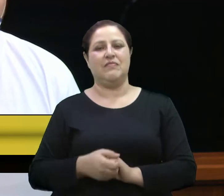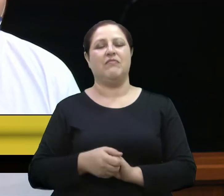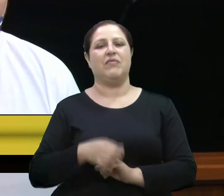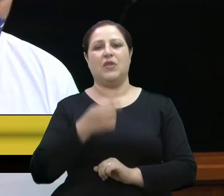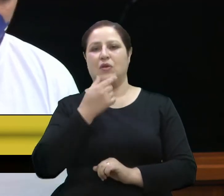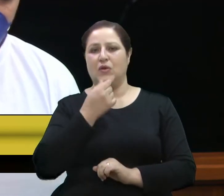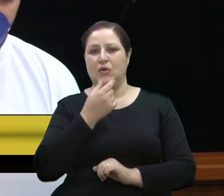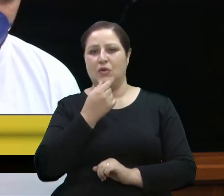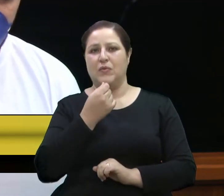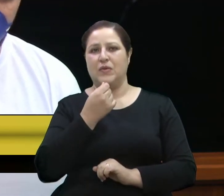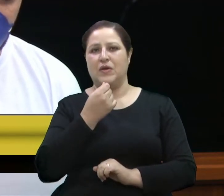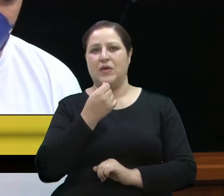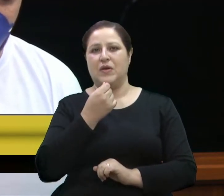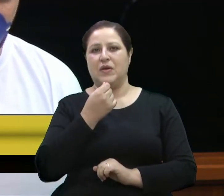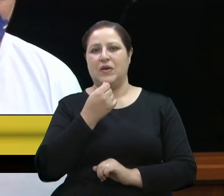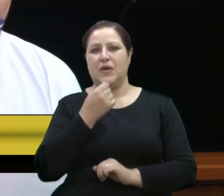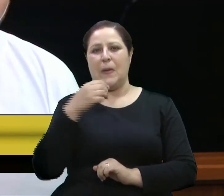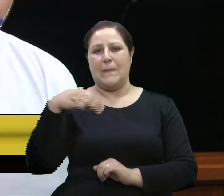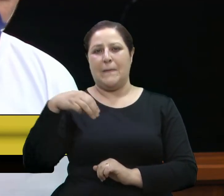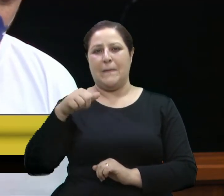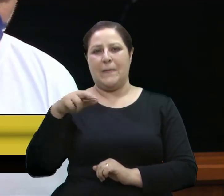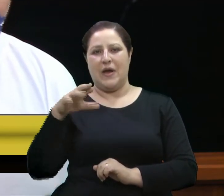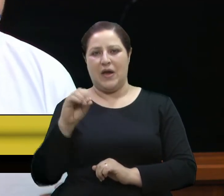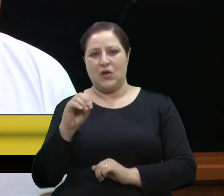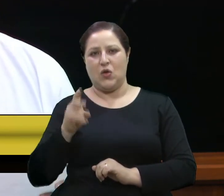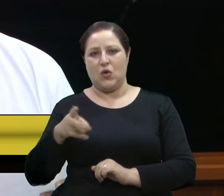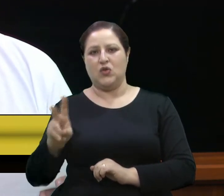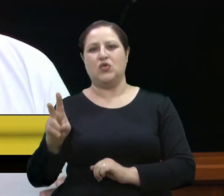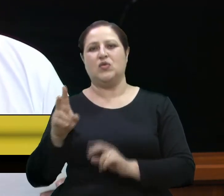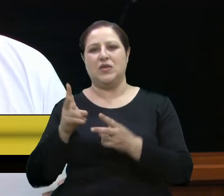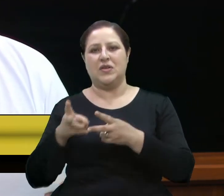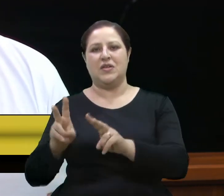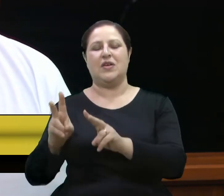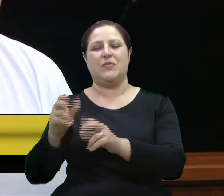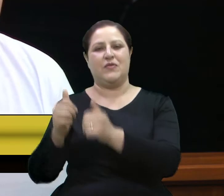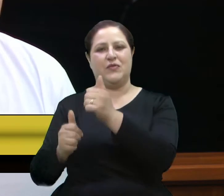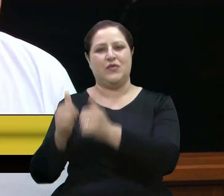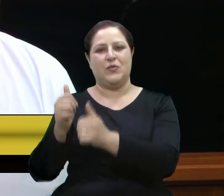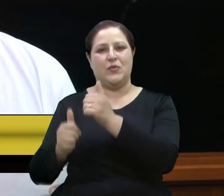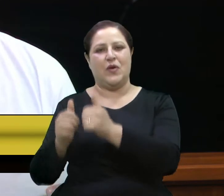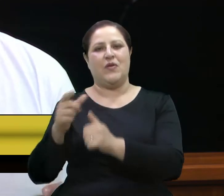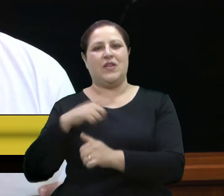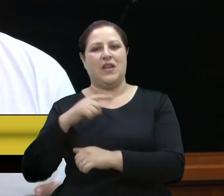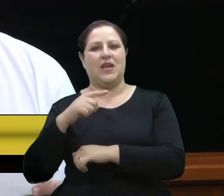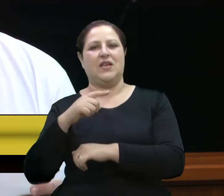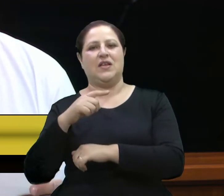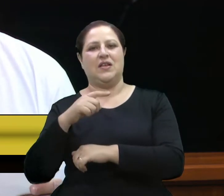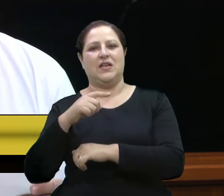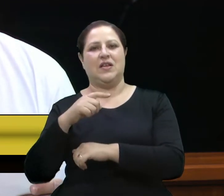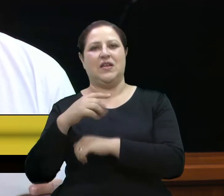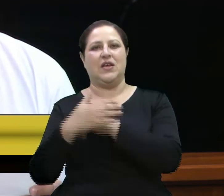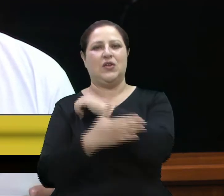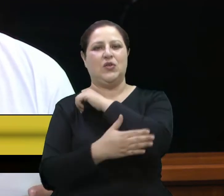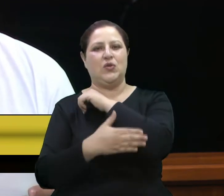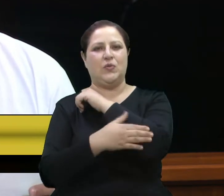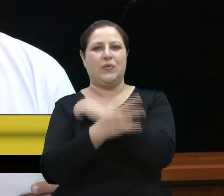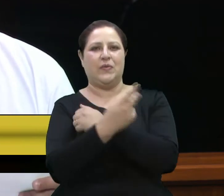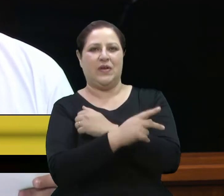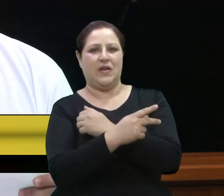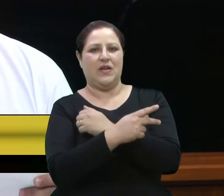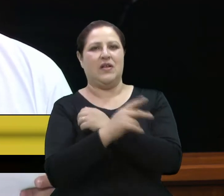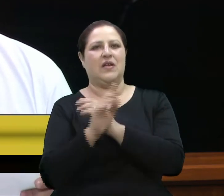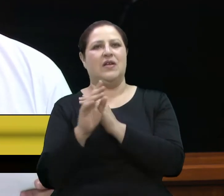Novo Hamburgo, continuou na vida esportiva, mas o ciúme que sentia por Belinha determinou o fim da sua atividade artística,